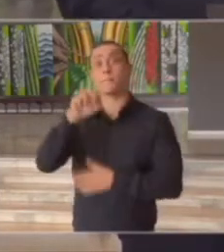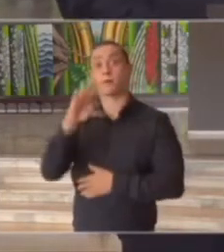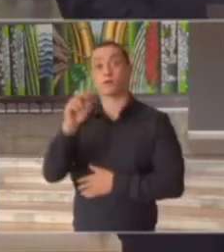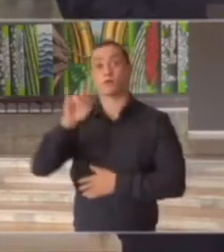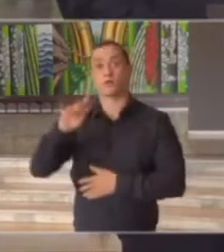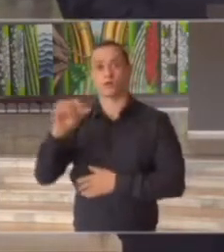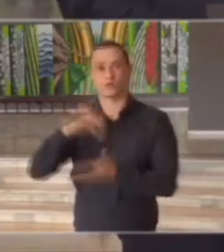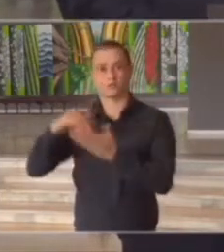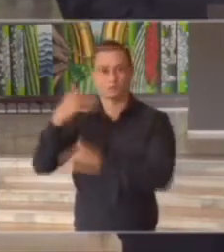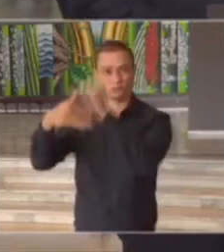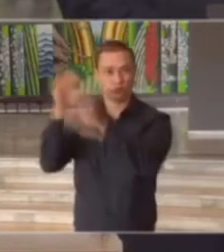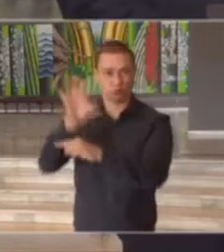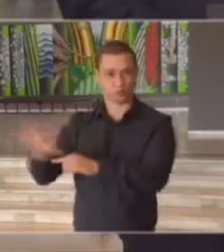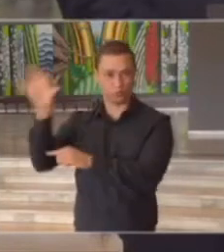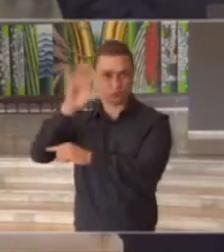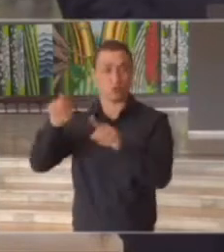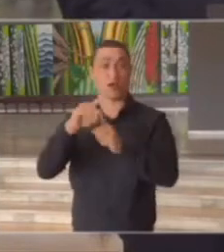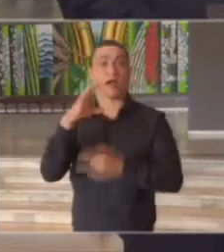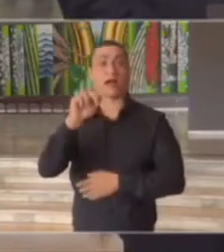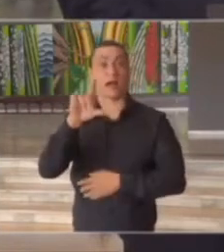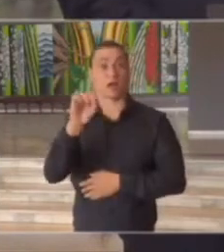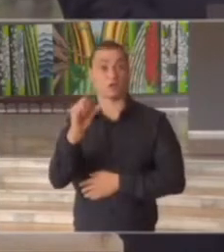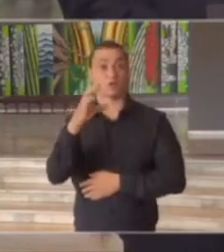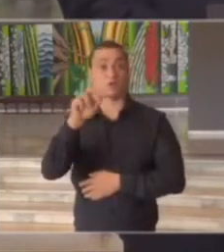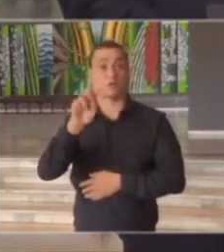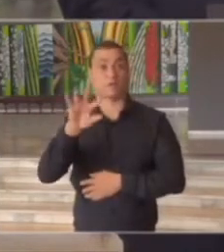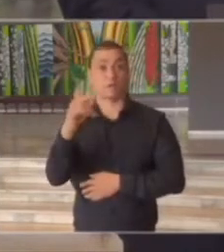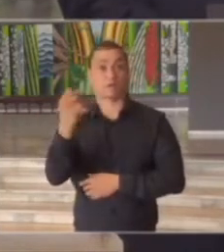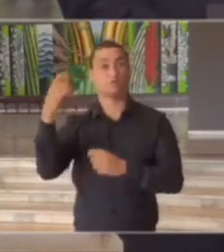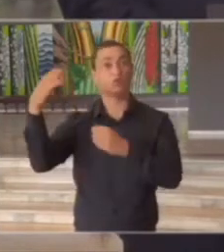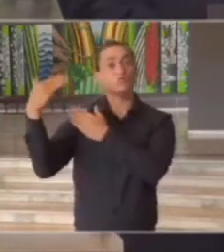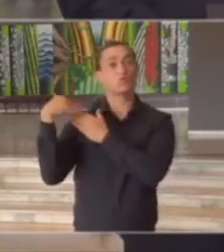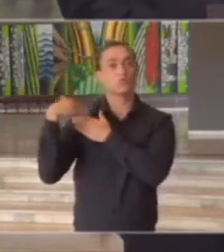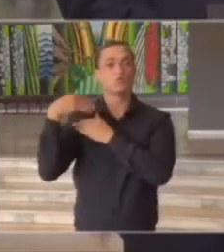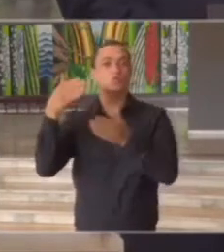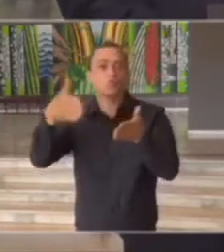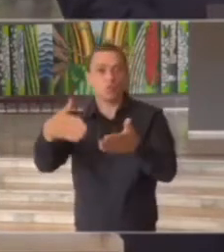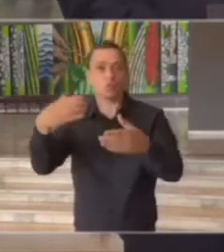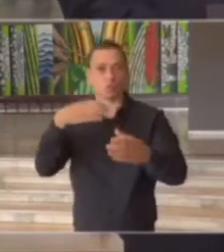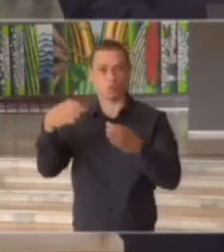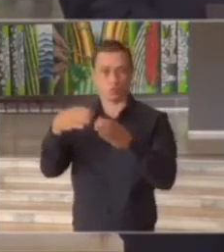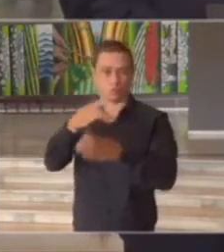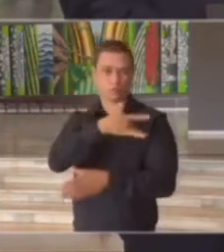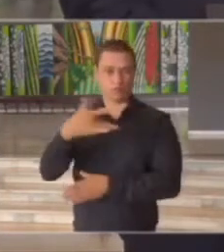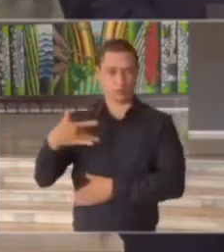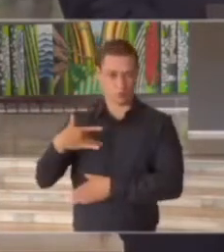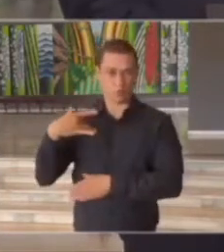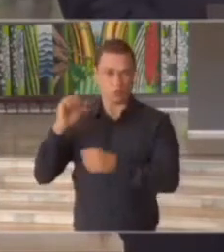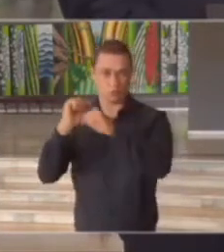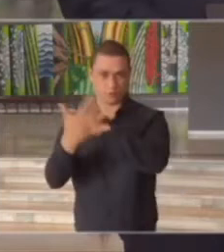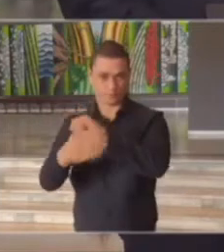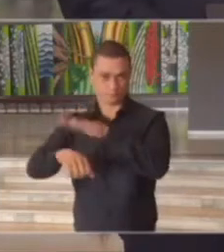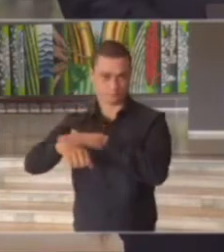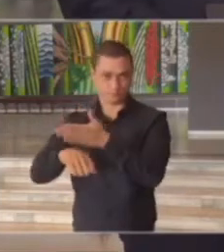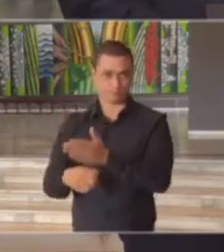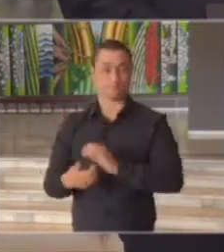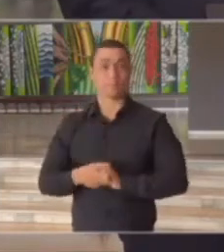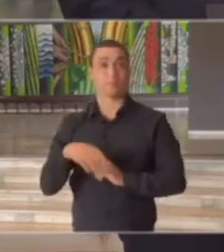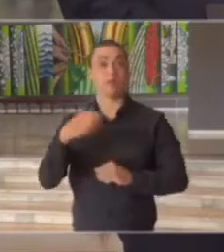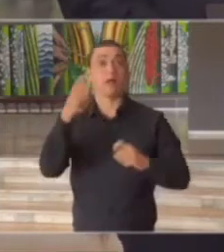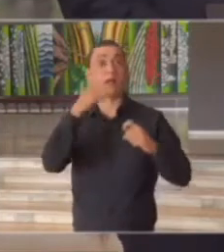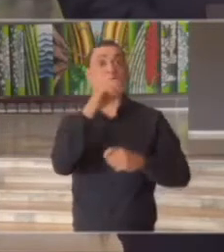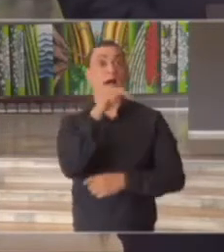de Contingência do Covid-19 Ana Carla Abrão coordenadora do Conselho Econômico e Dimas Covas presidente do